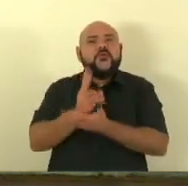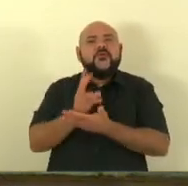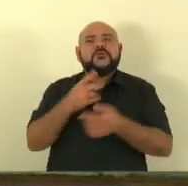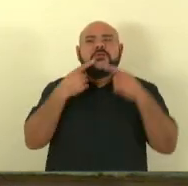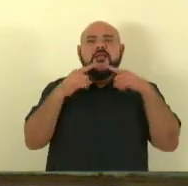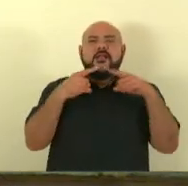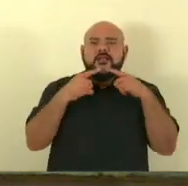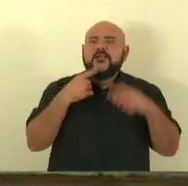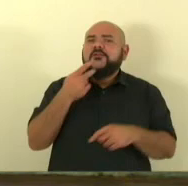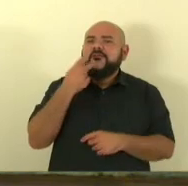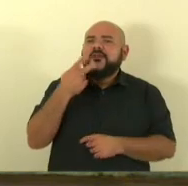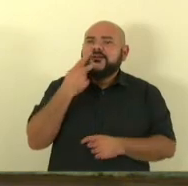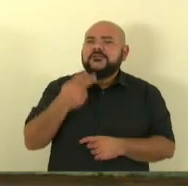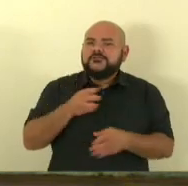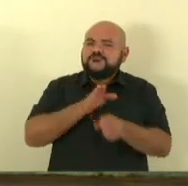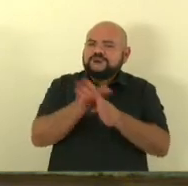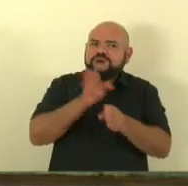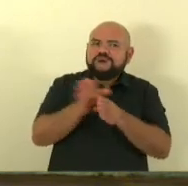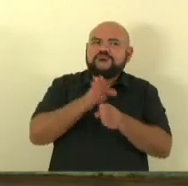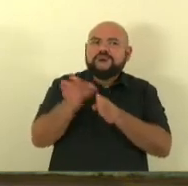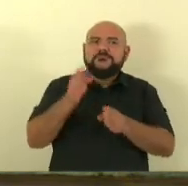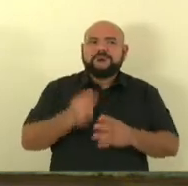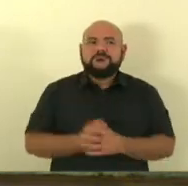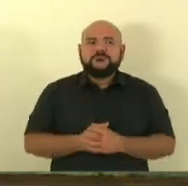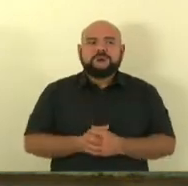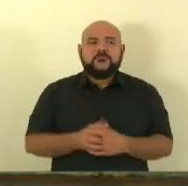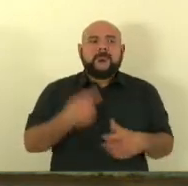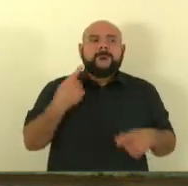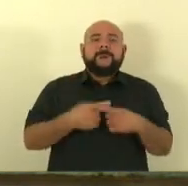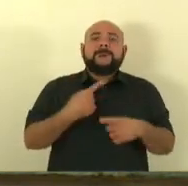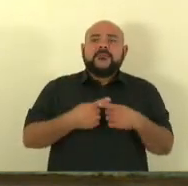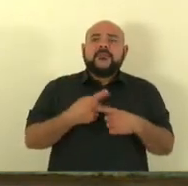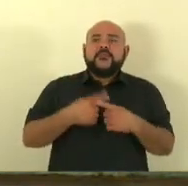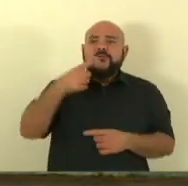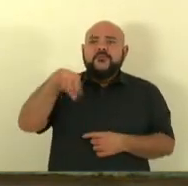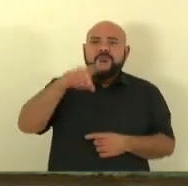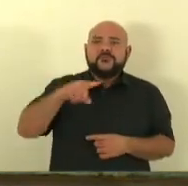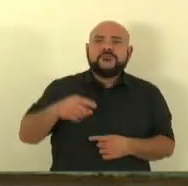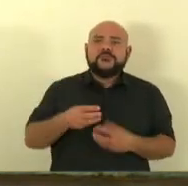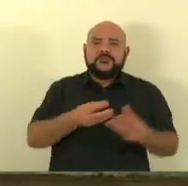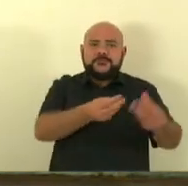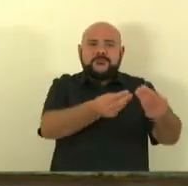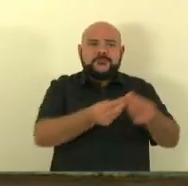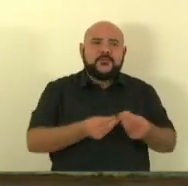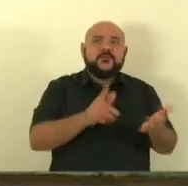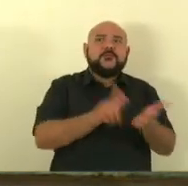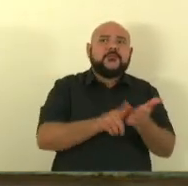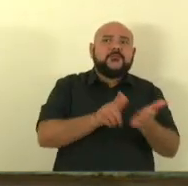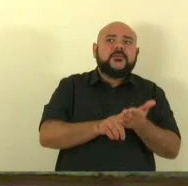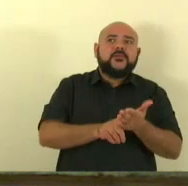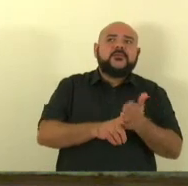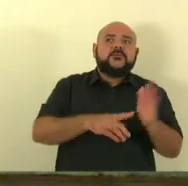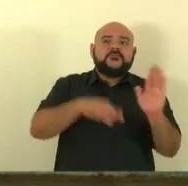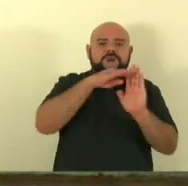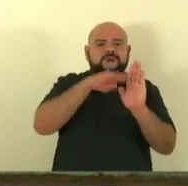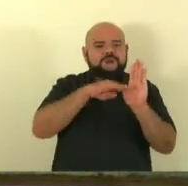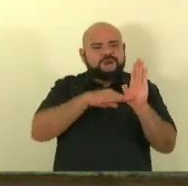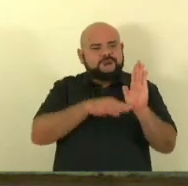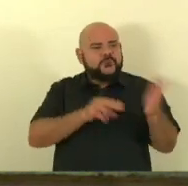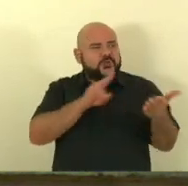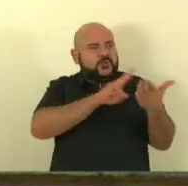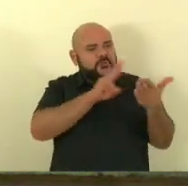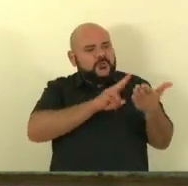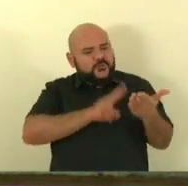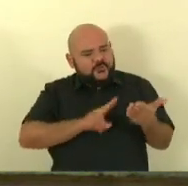besteira entendeu por que que vocês não pegam a relação de nomes está aqui ó os que passaram foi esses